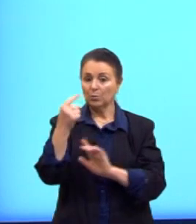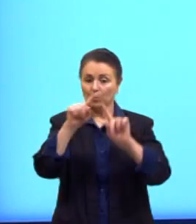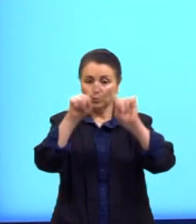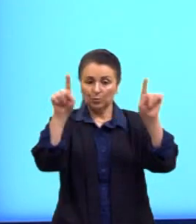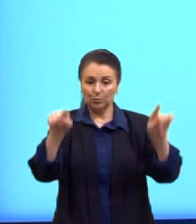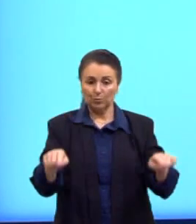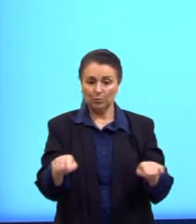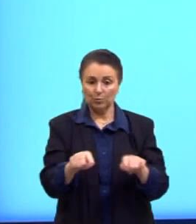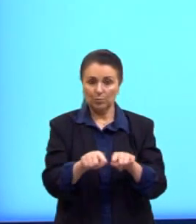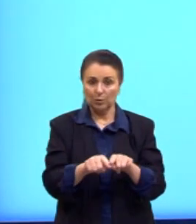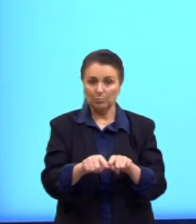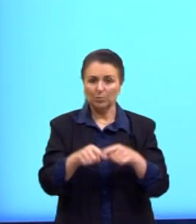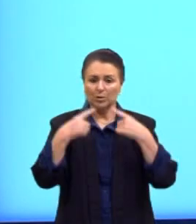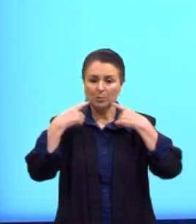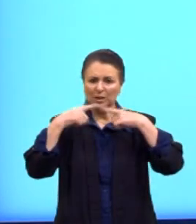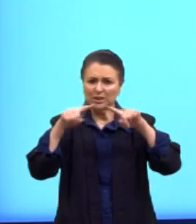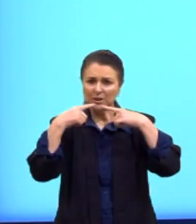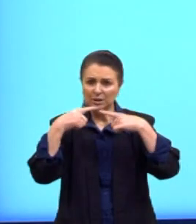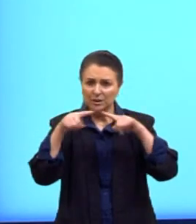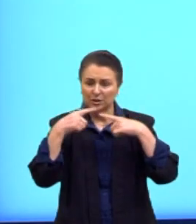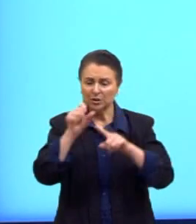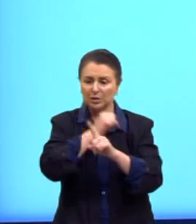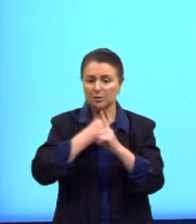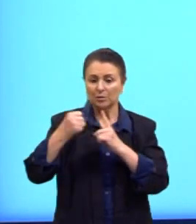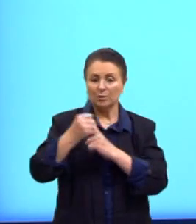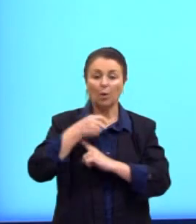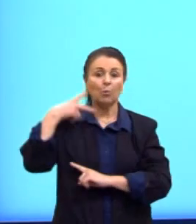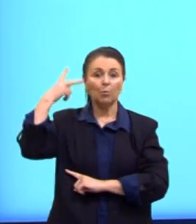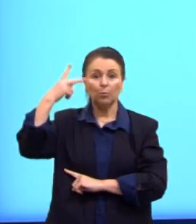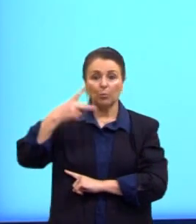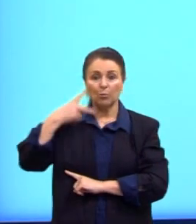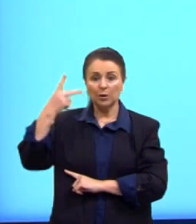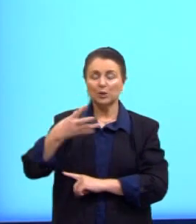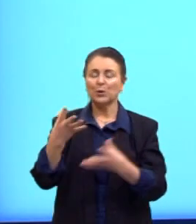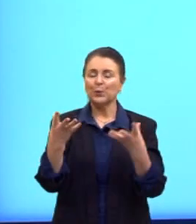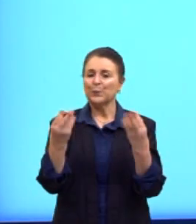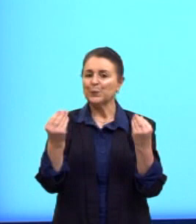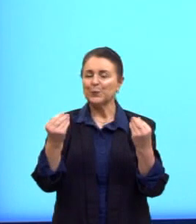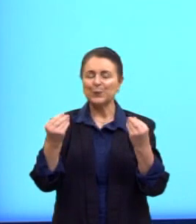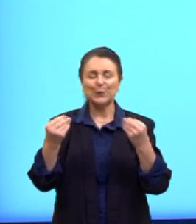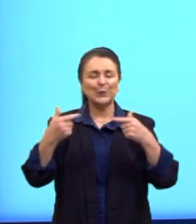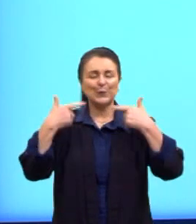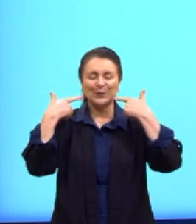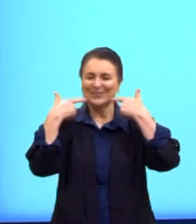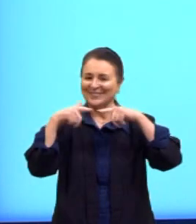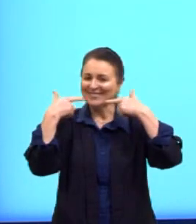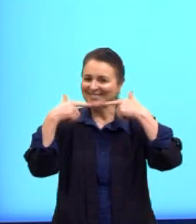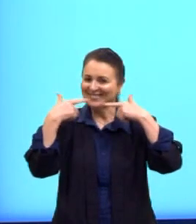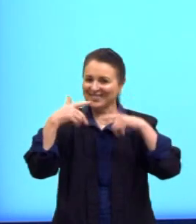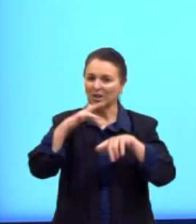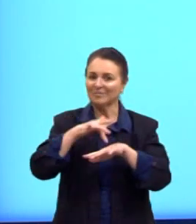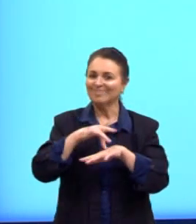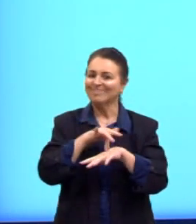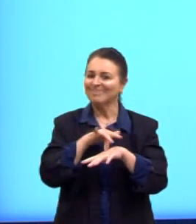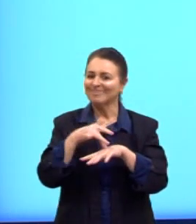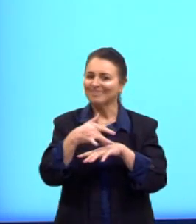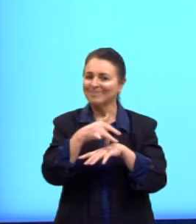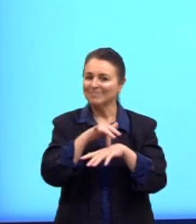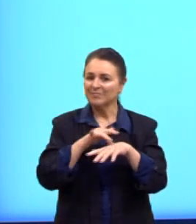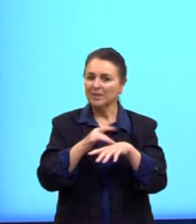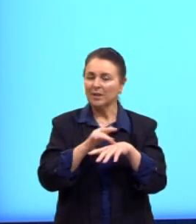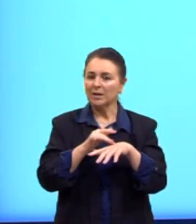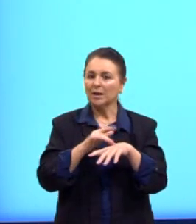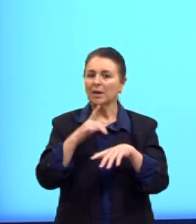representa uma crítica social e política carregada de humor e ironia. A expressão charge vem do